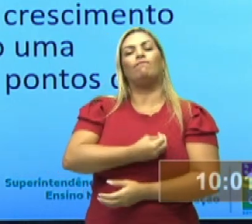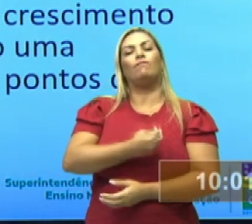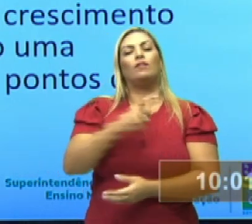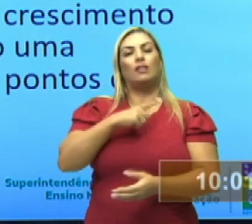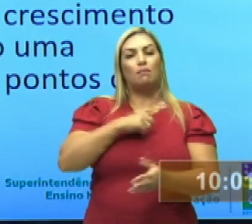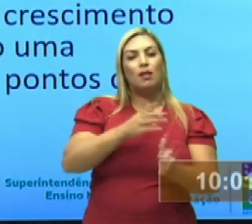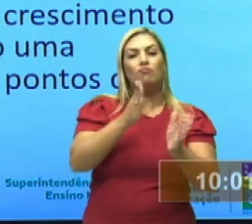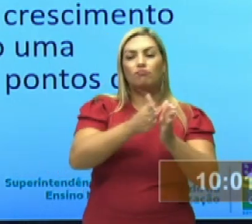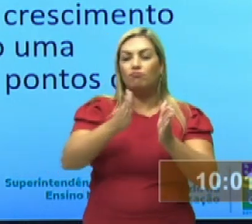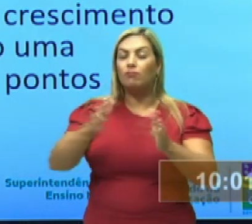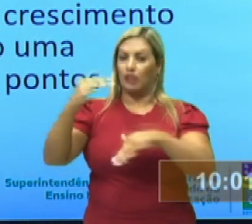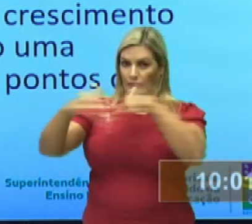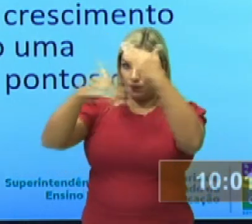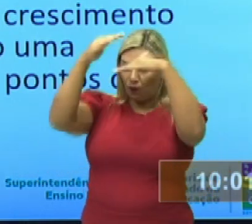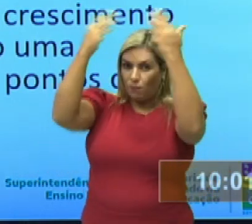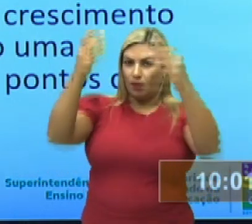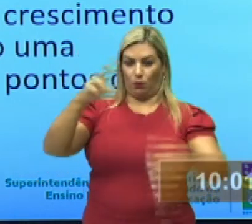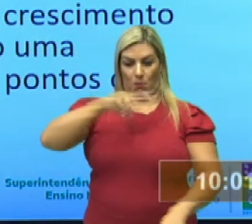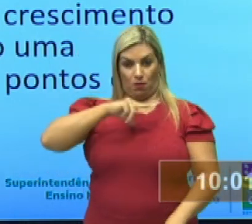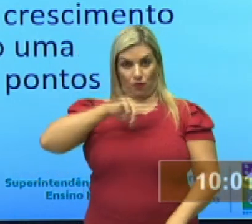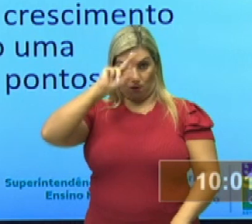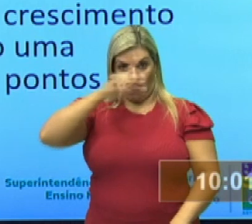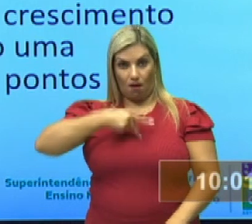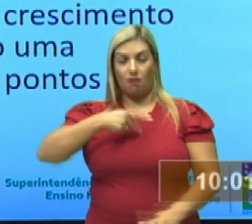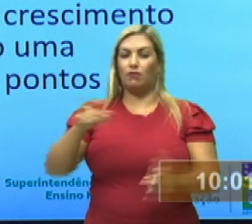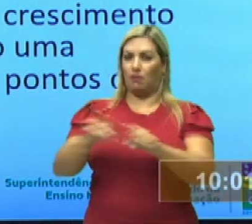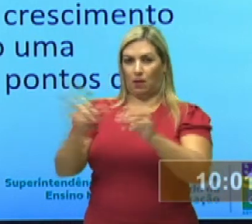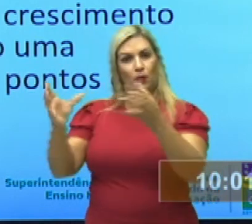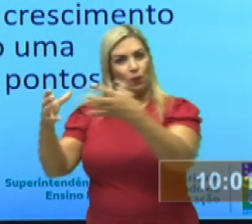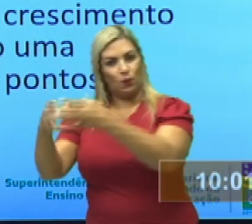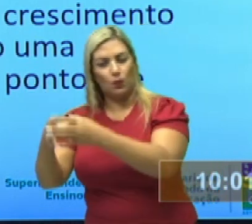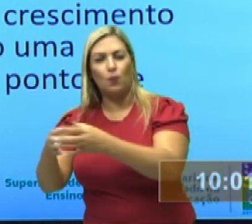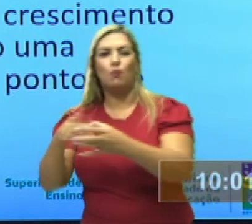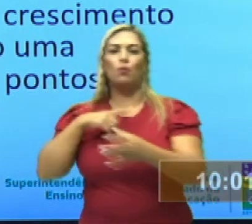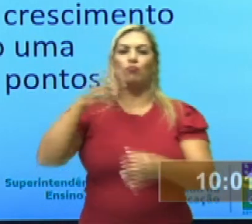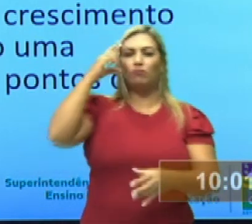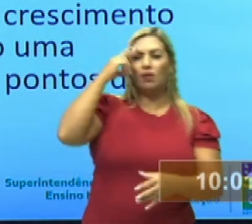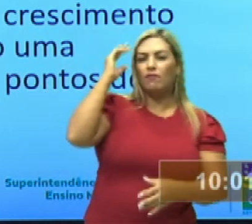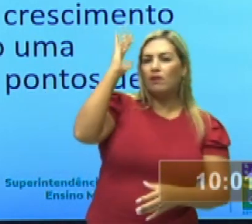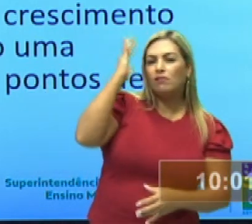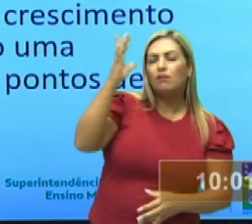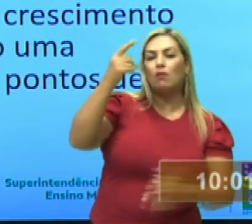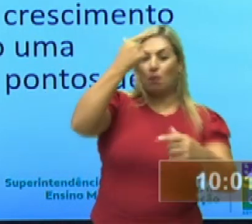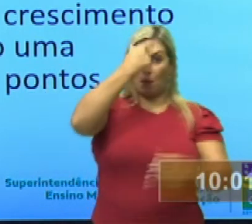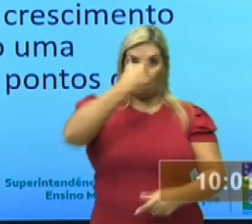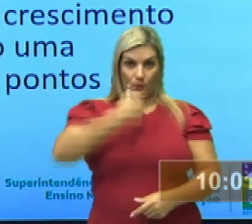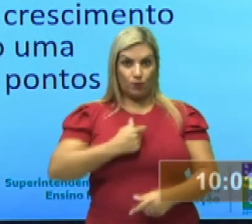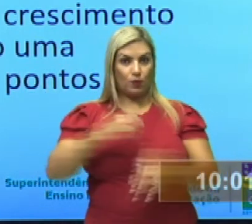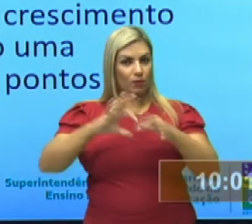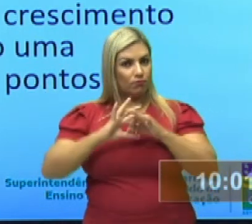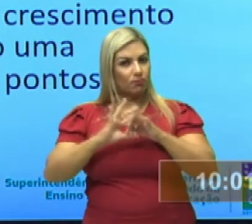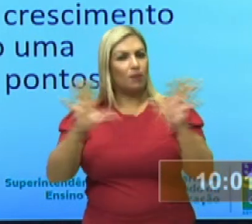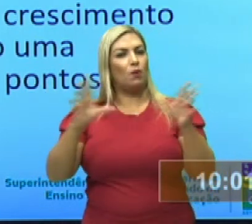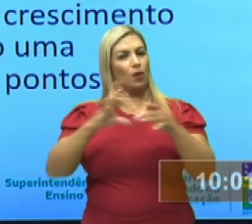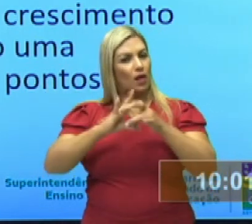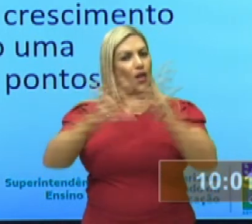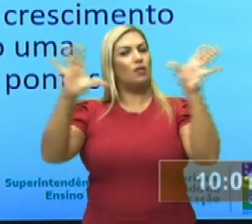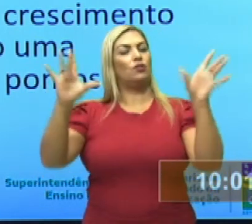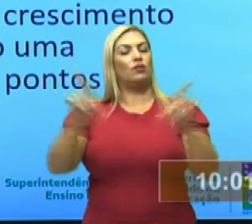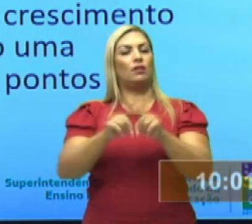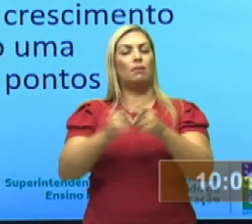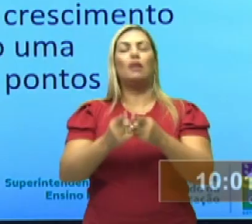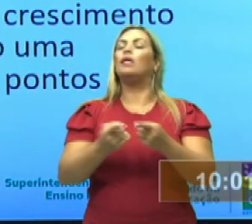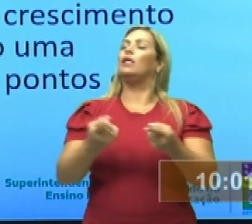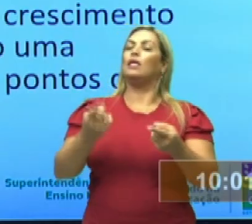de crescimento pessoal, coletivo, no processo de ação, reflexão, adotando uma postura democrática e crítica,